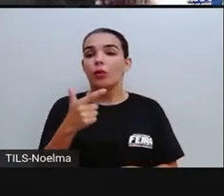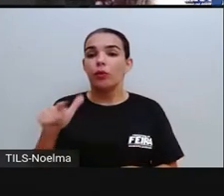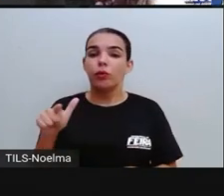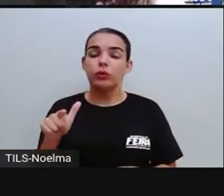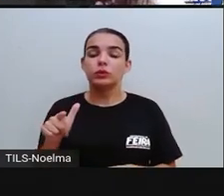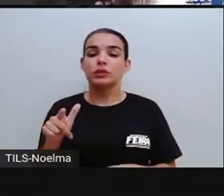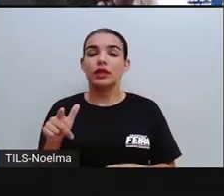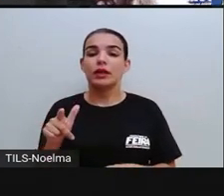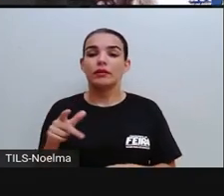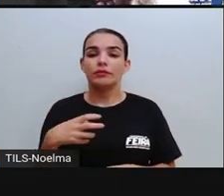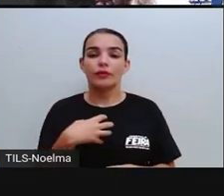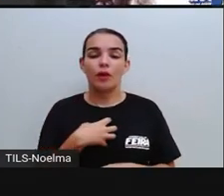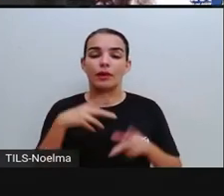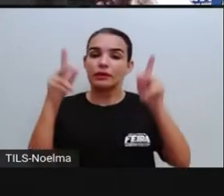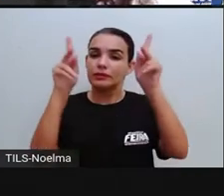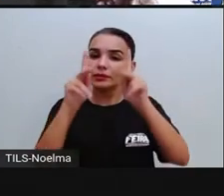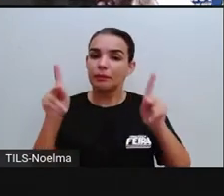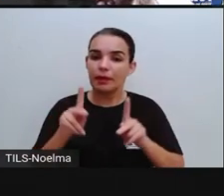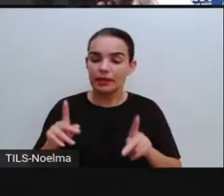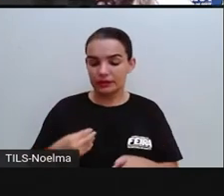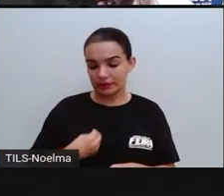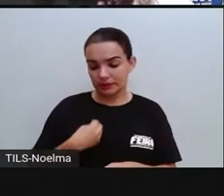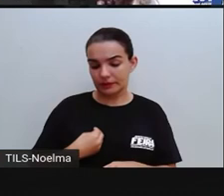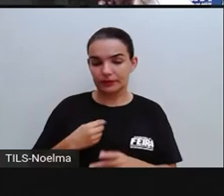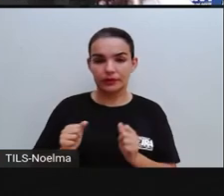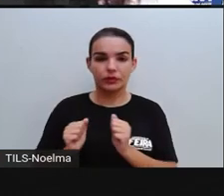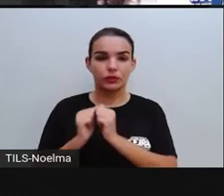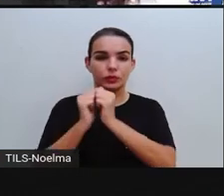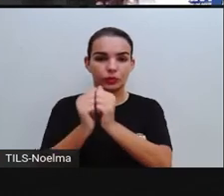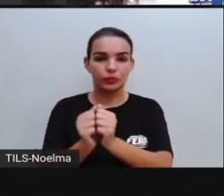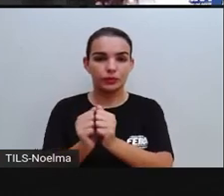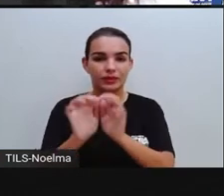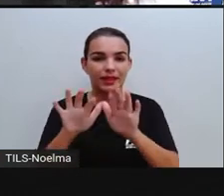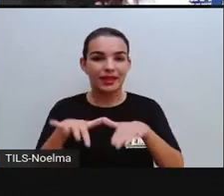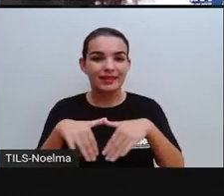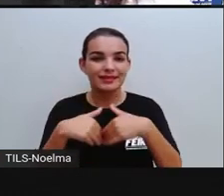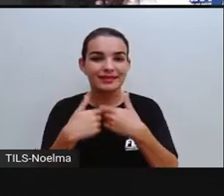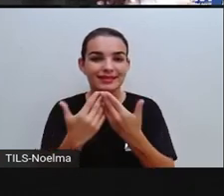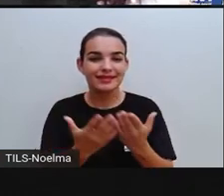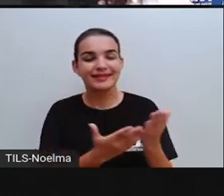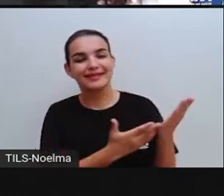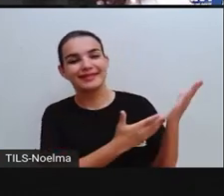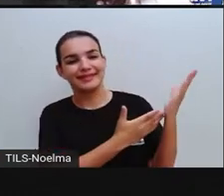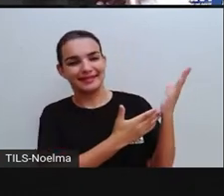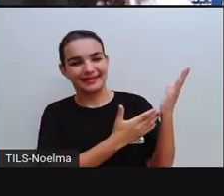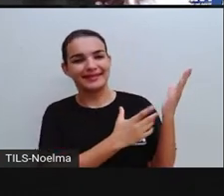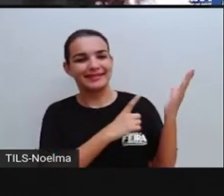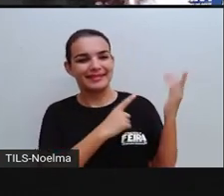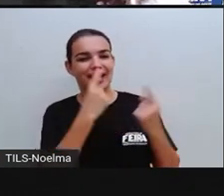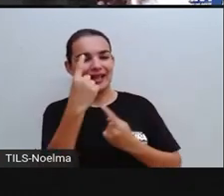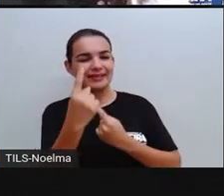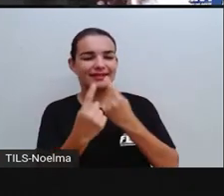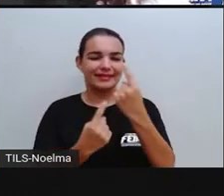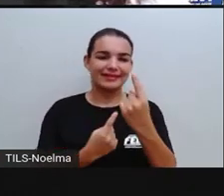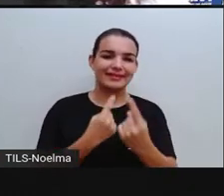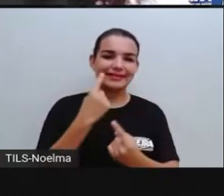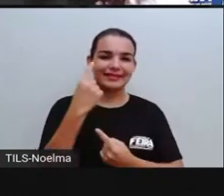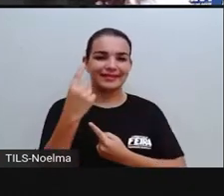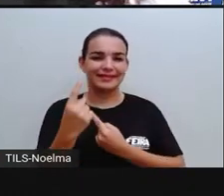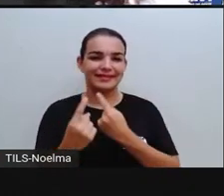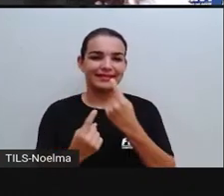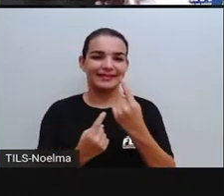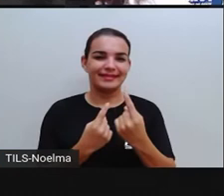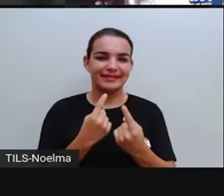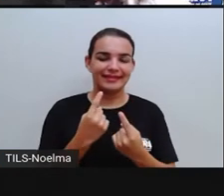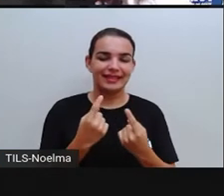harmoniosa possível, né, então, olha lá, algumas fontes históricas que a Pro trouxe aí